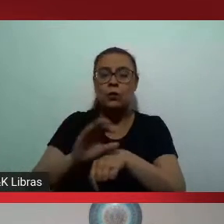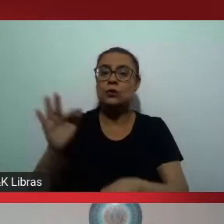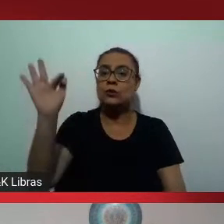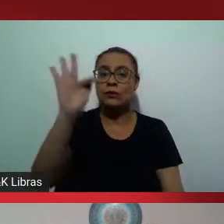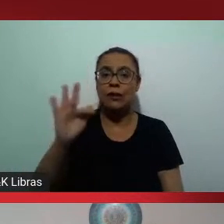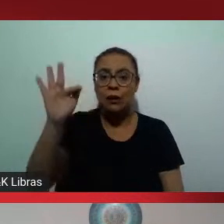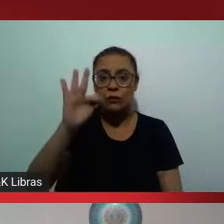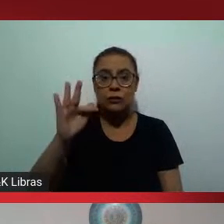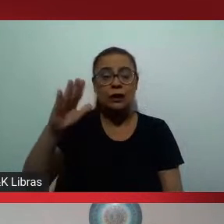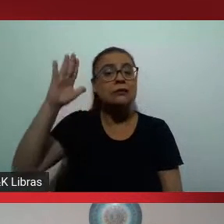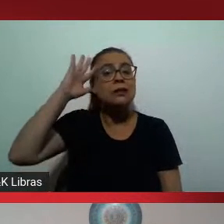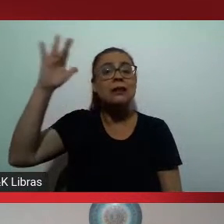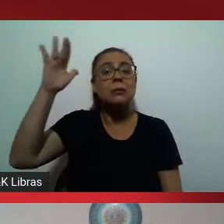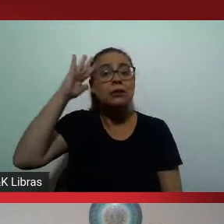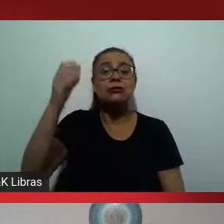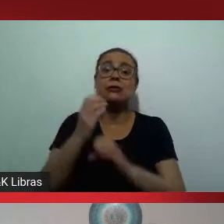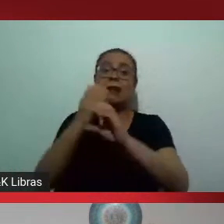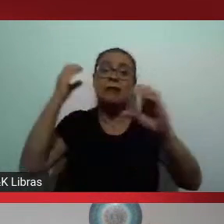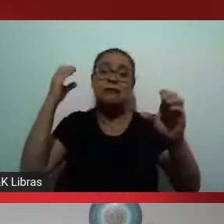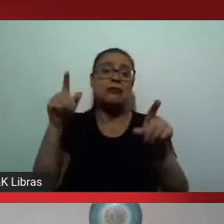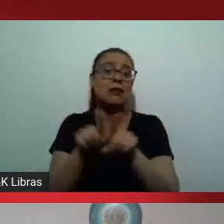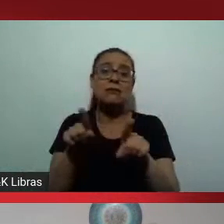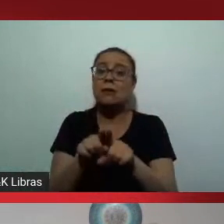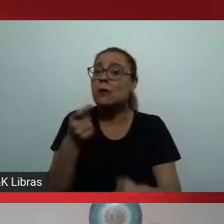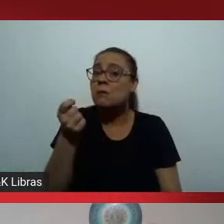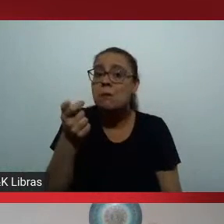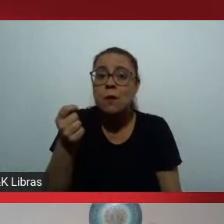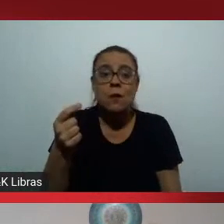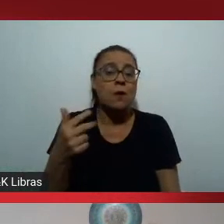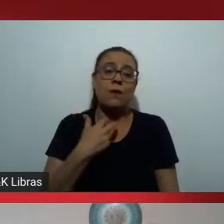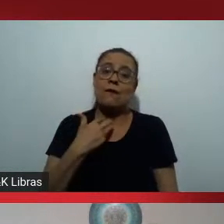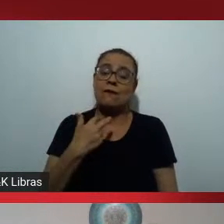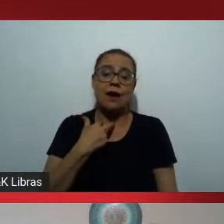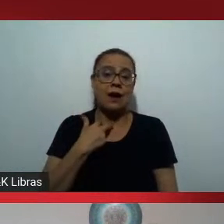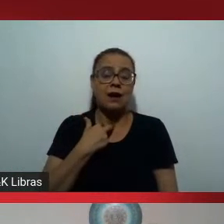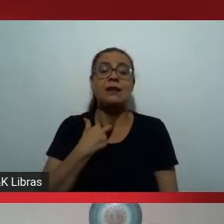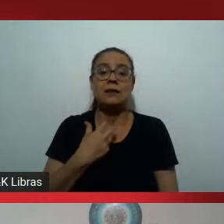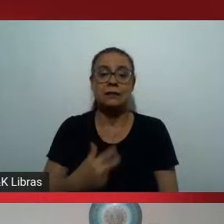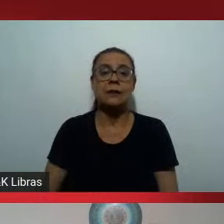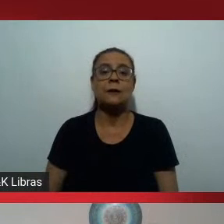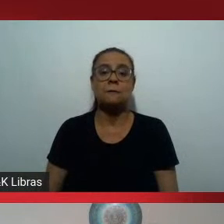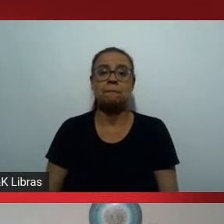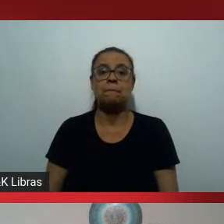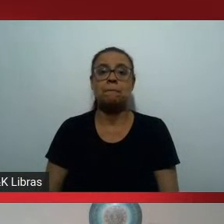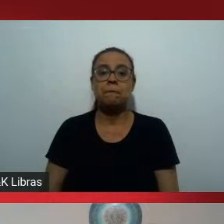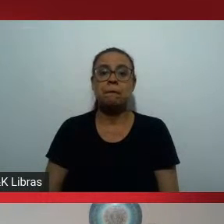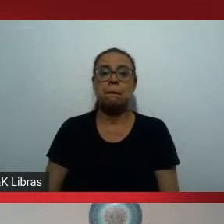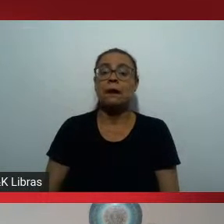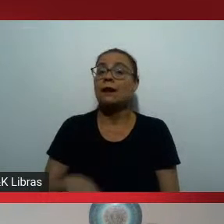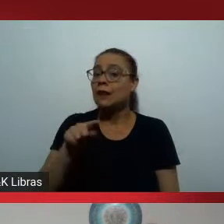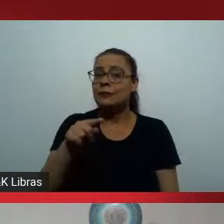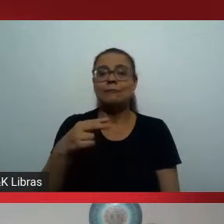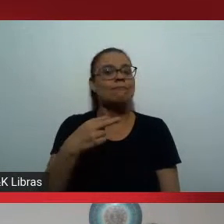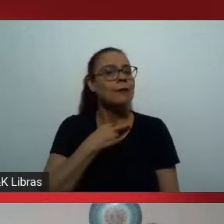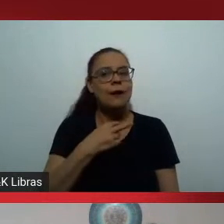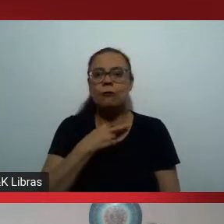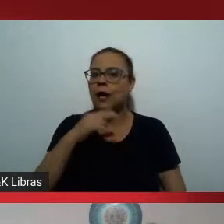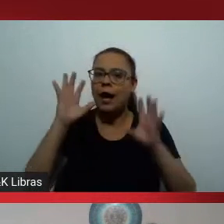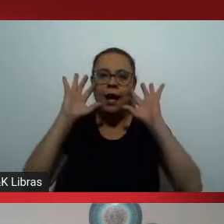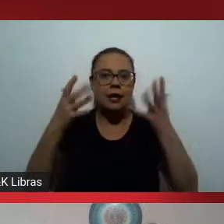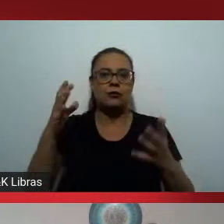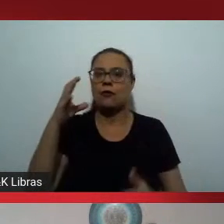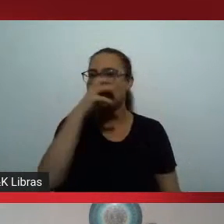restringe isso a pouquíssimas vagas para atender a demanda que existe hoje na sociedade brasileira não é um problema de solução rápida mas